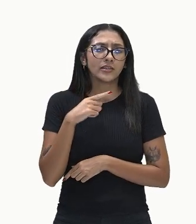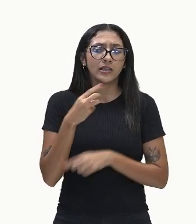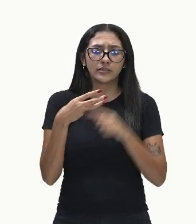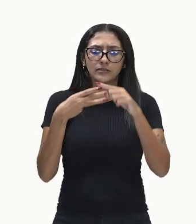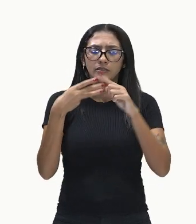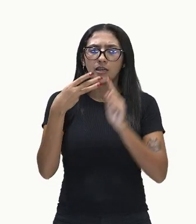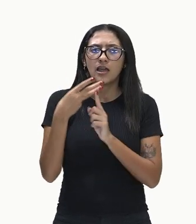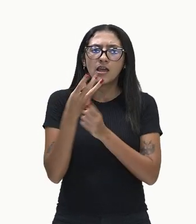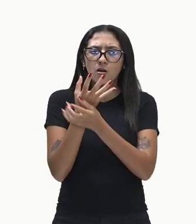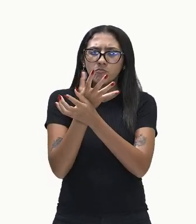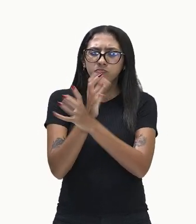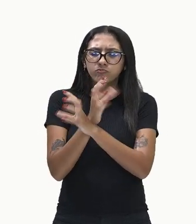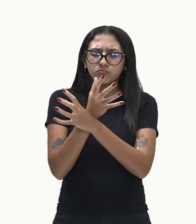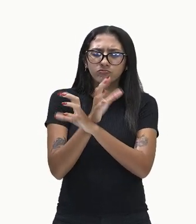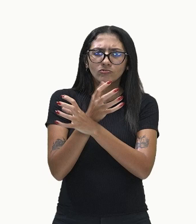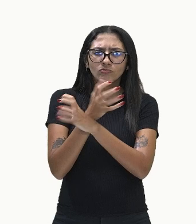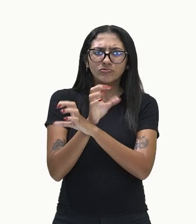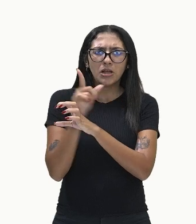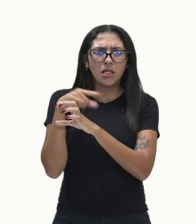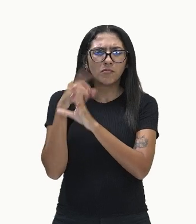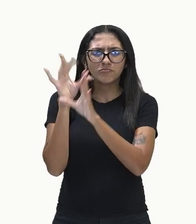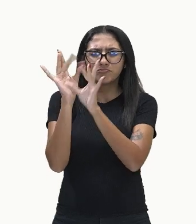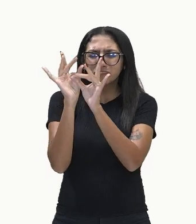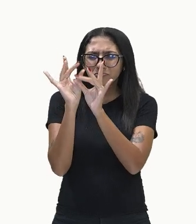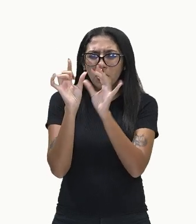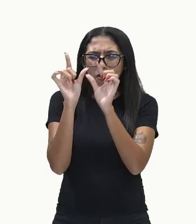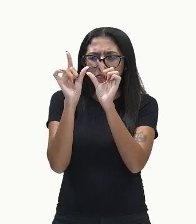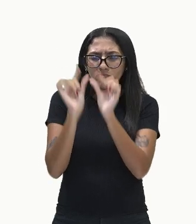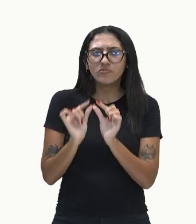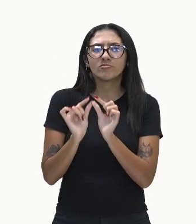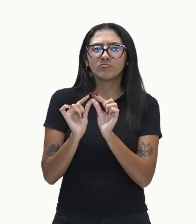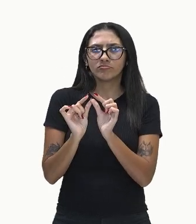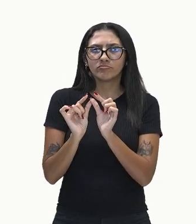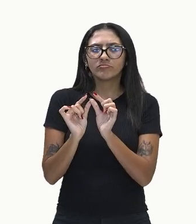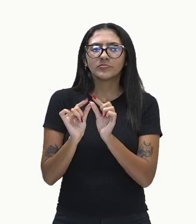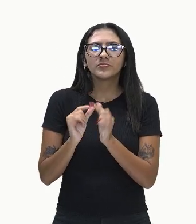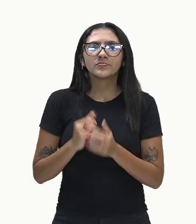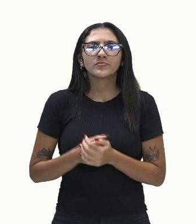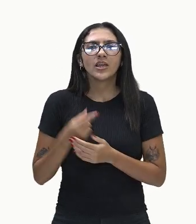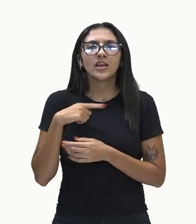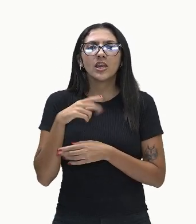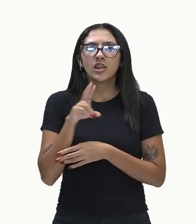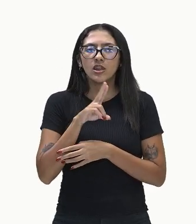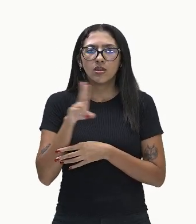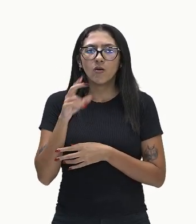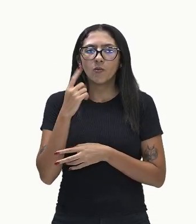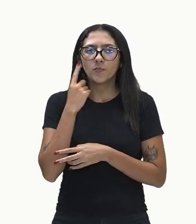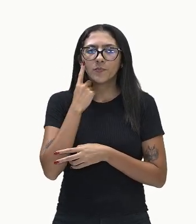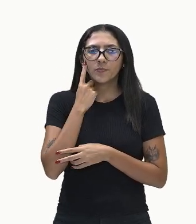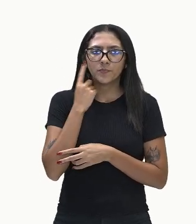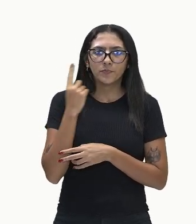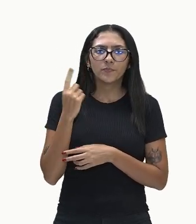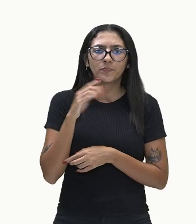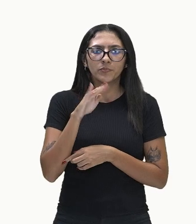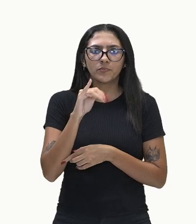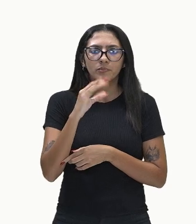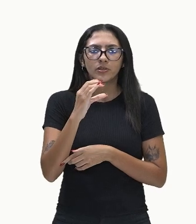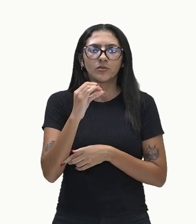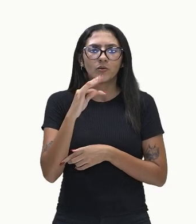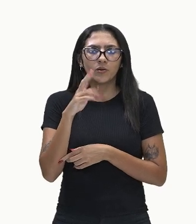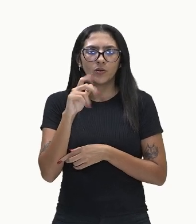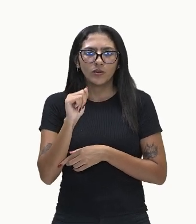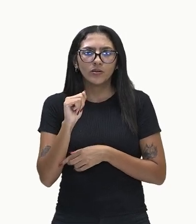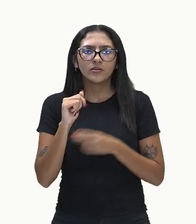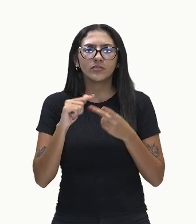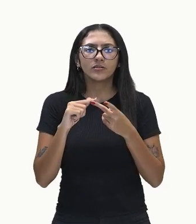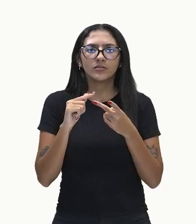Ossos muito pequenos, são os menores ossos do corpo humano. E eles recebem os seguintes nomes. Bigorna, martelo e